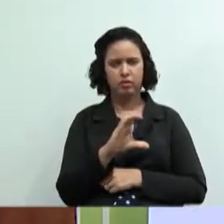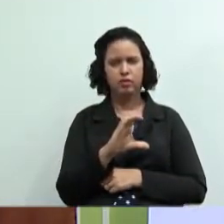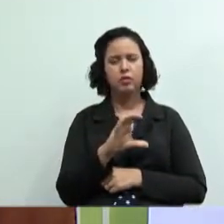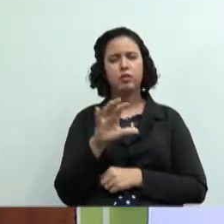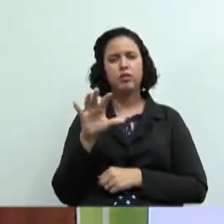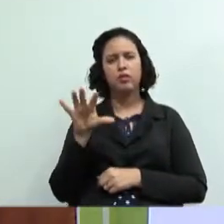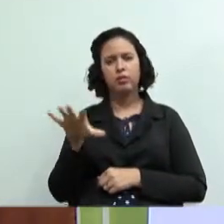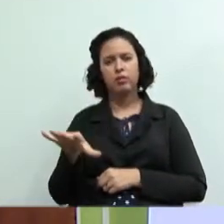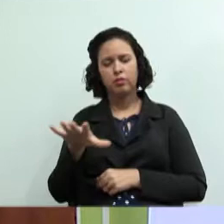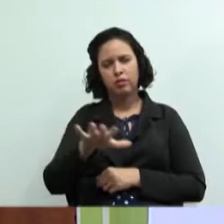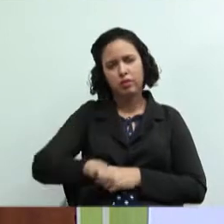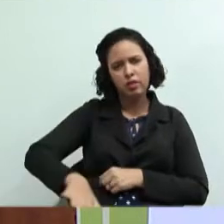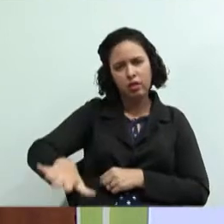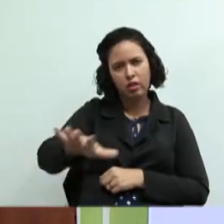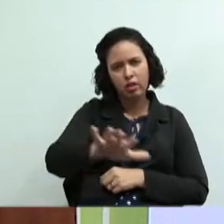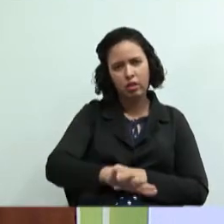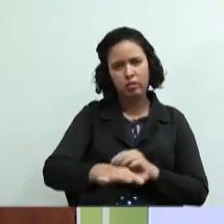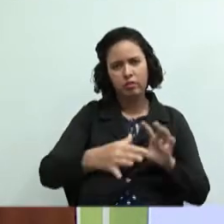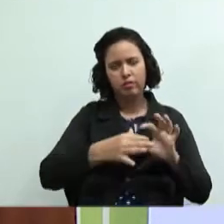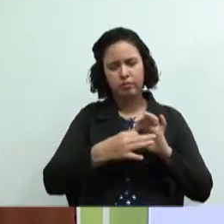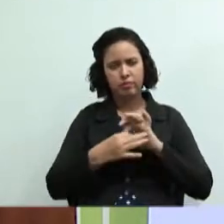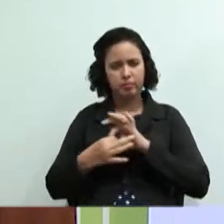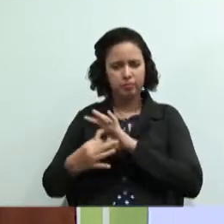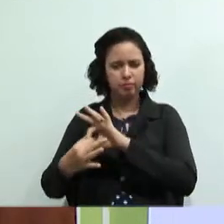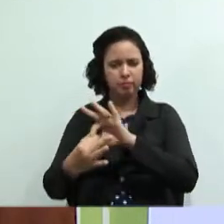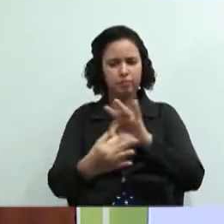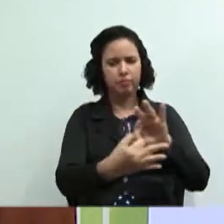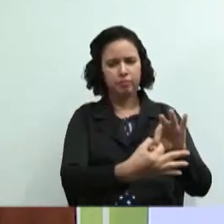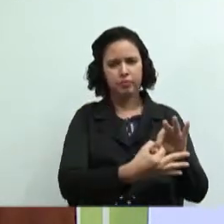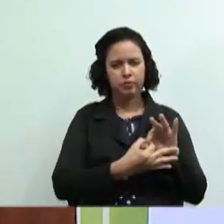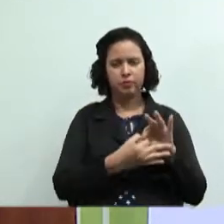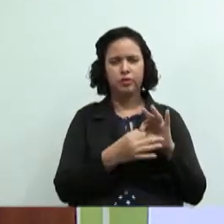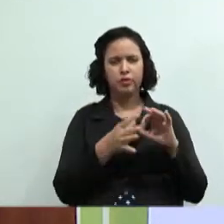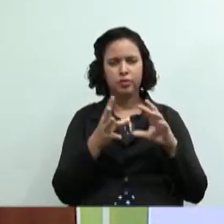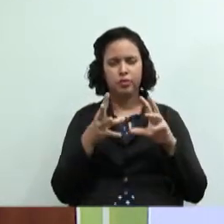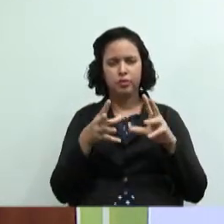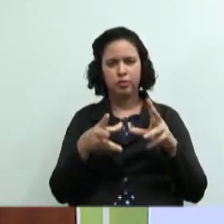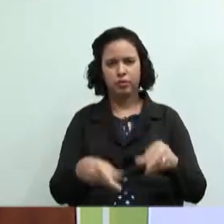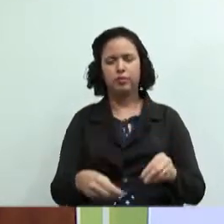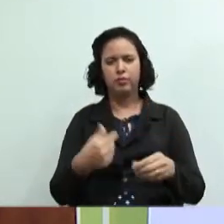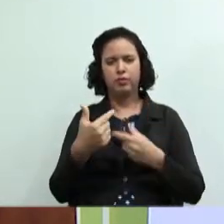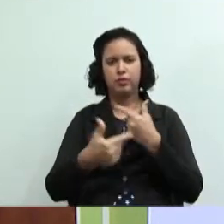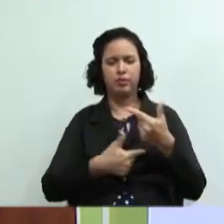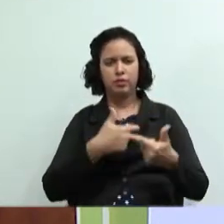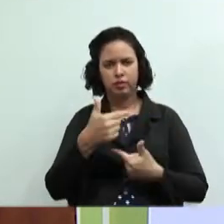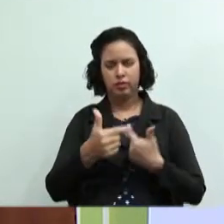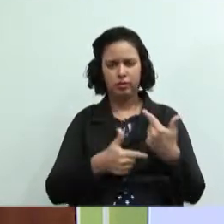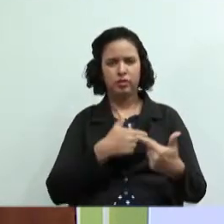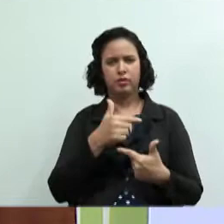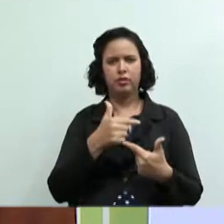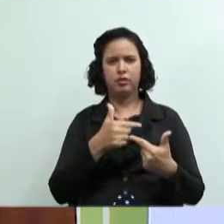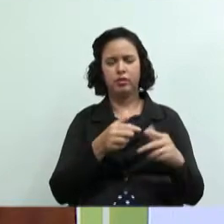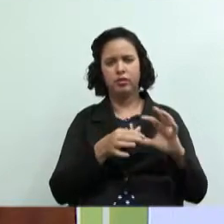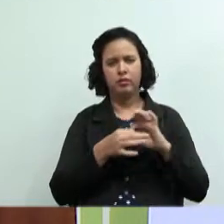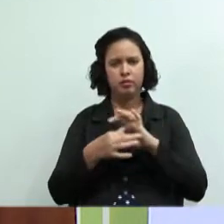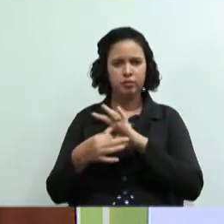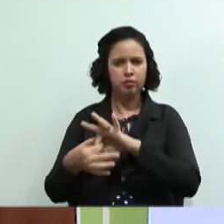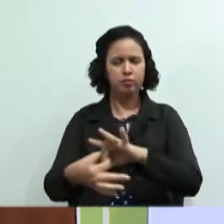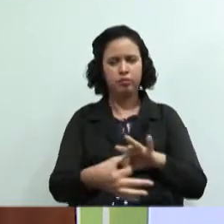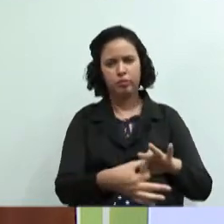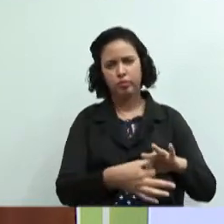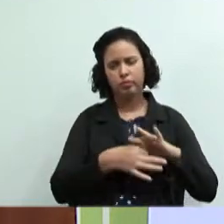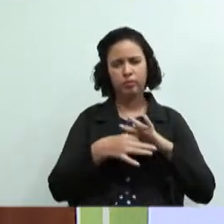ramos se misturam percebem todos trabalhando para benefício próprio todos se organizando